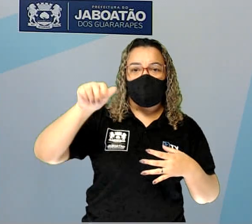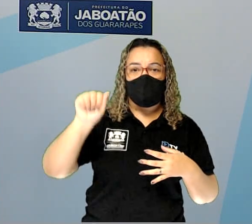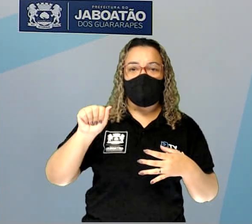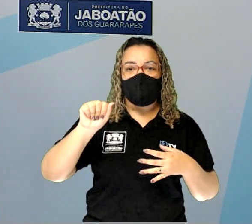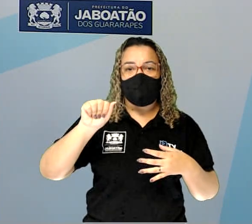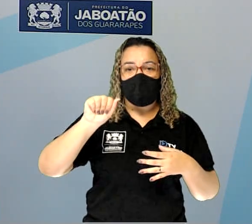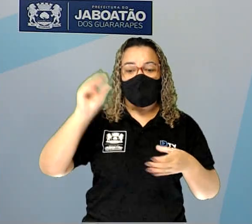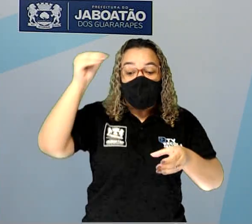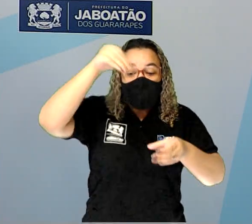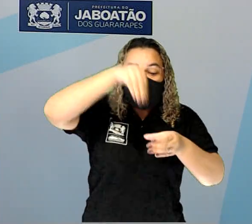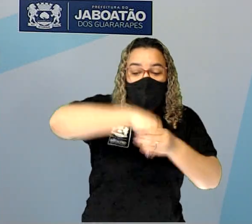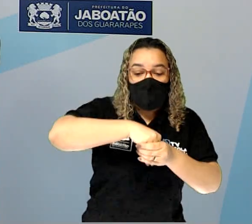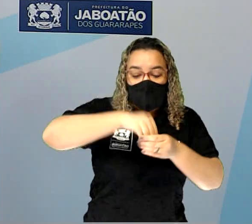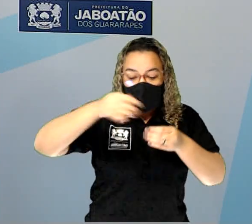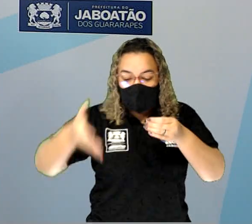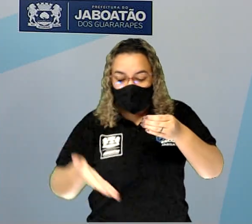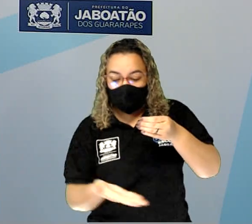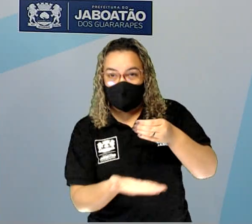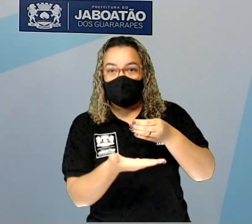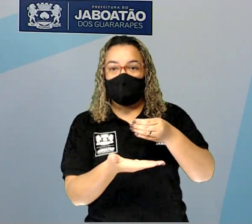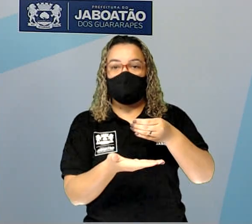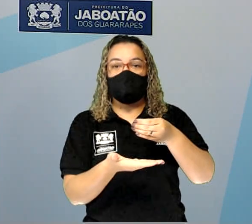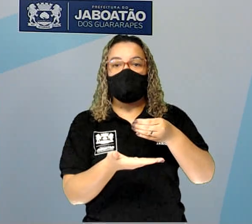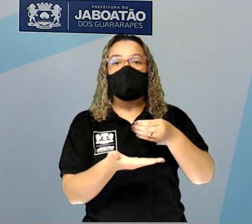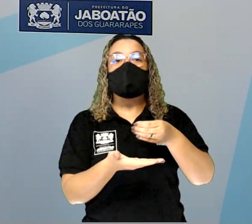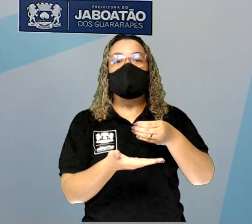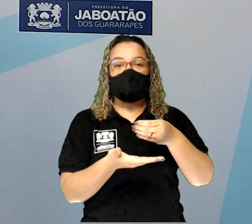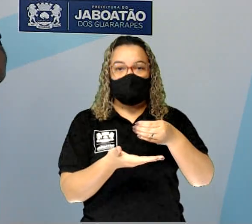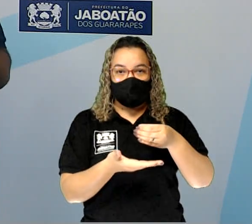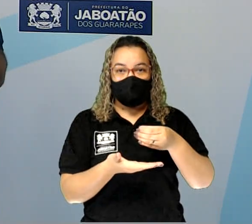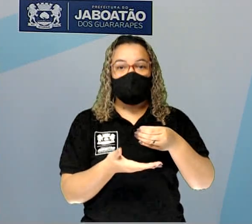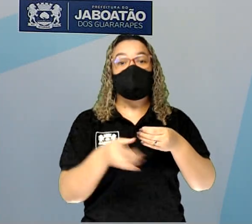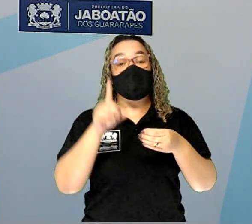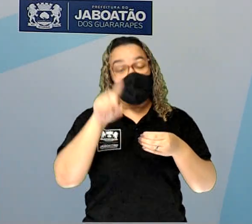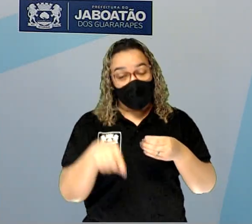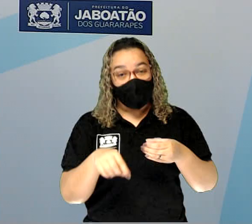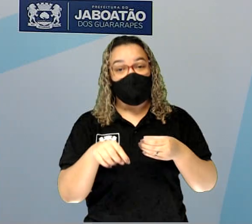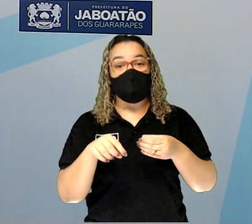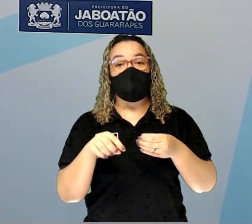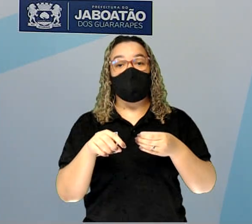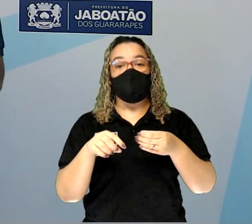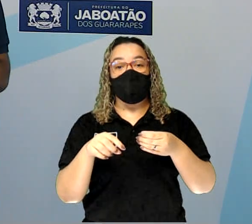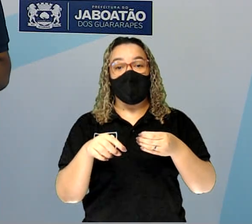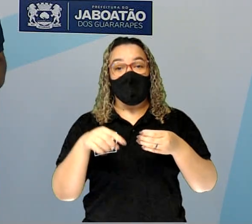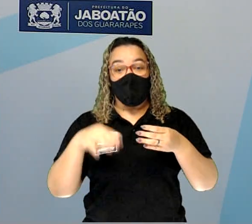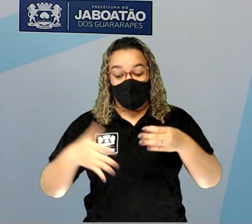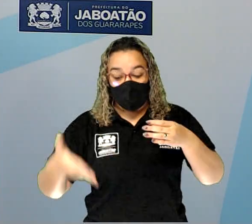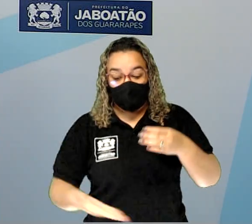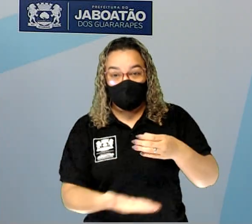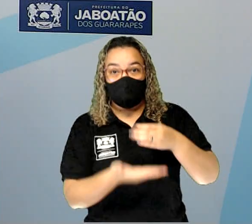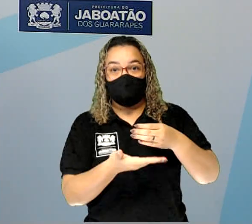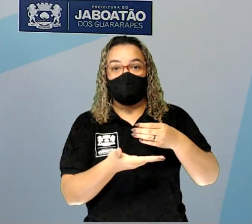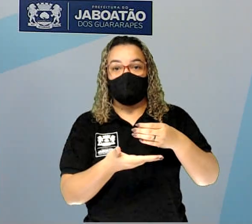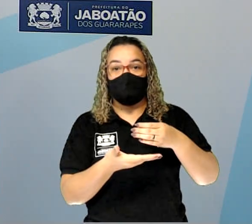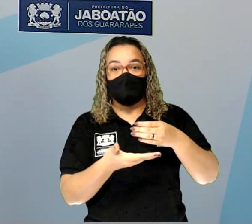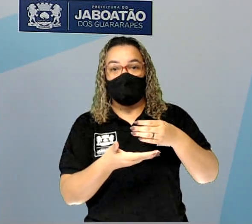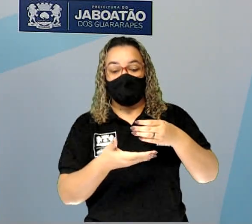abaixo no manto, que está abaixo das placas tectônicas. Esse magma, ele fica